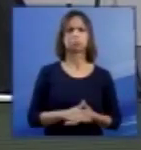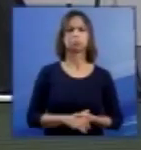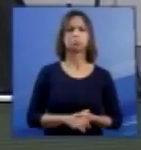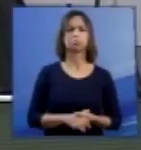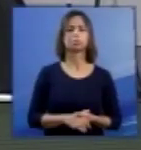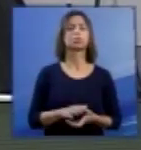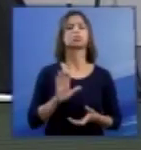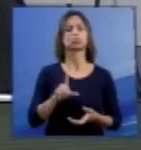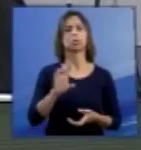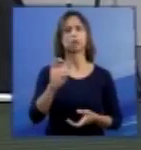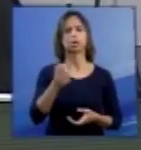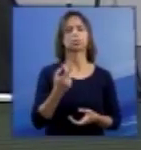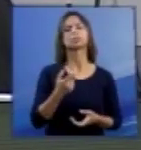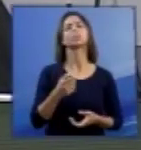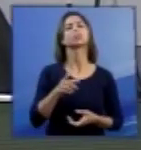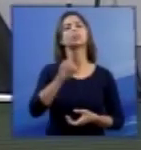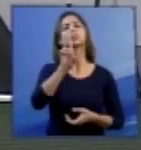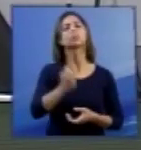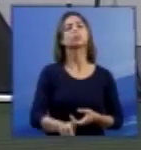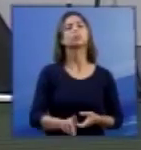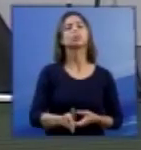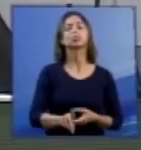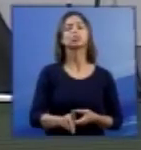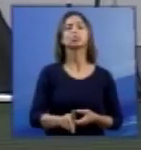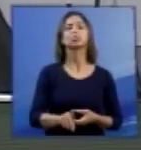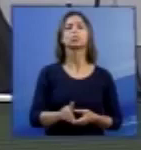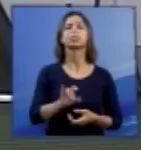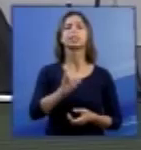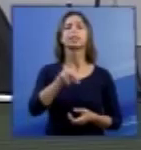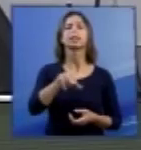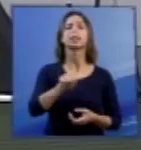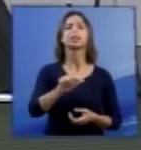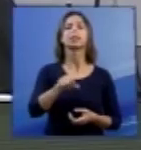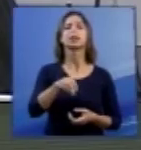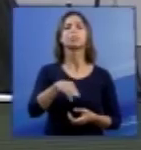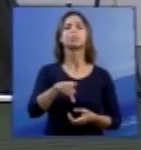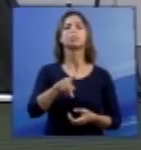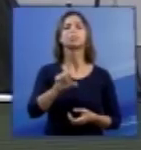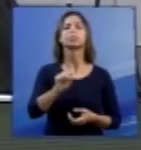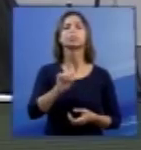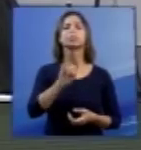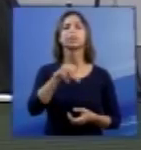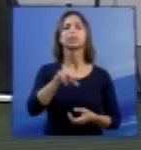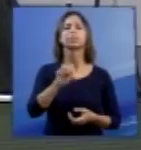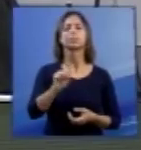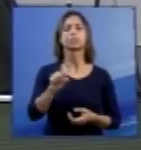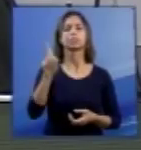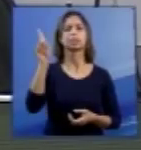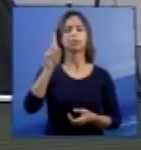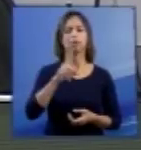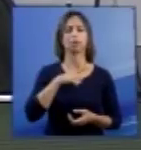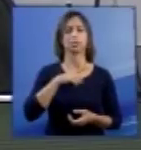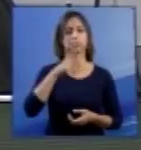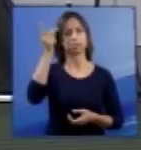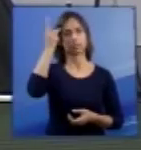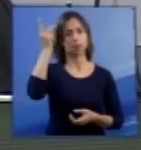Foi diretora do Poço de Assistência Médica do INAMPES, da Várzea do Carmo, em São Paulo,